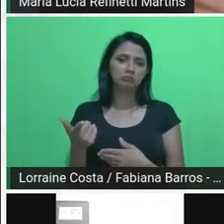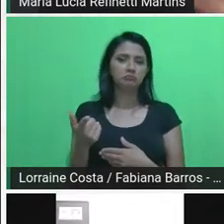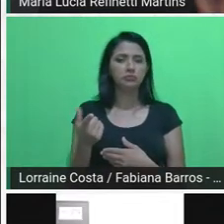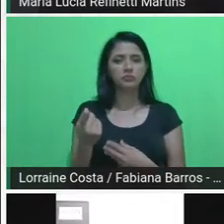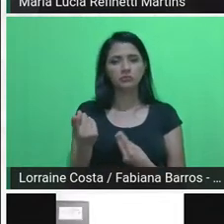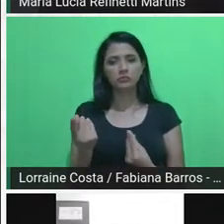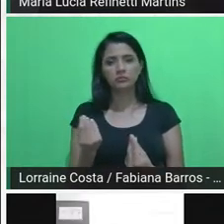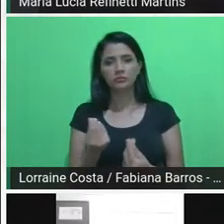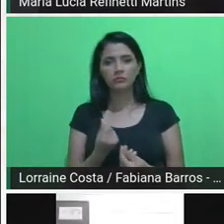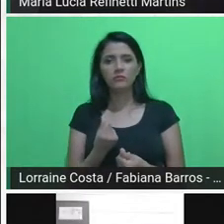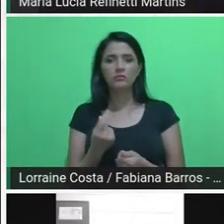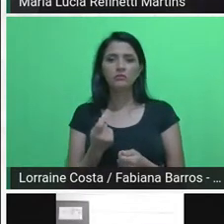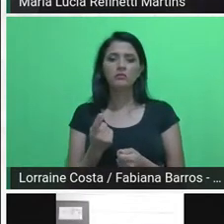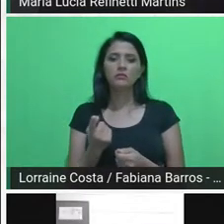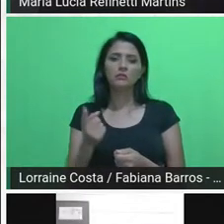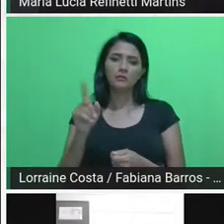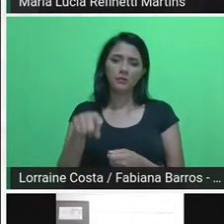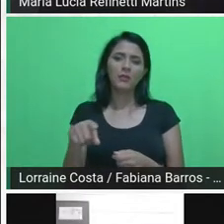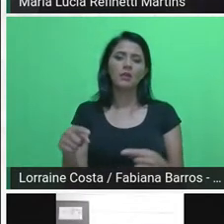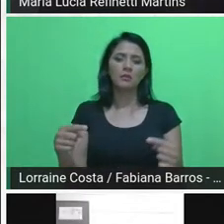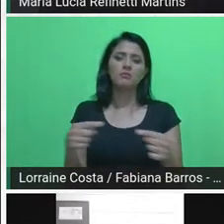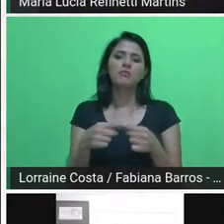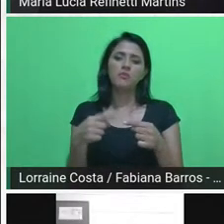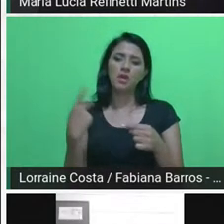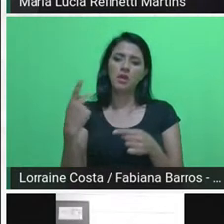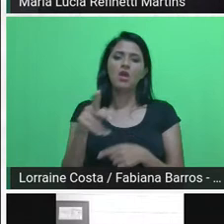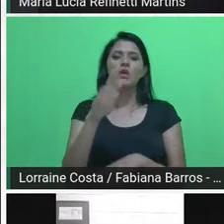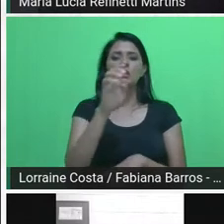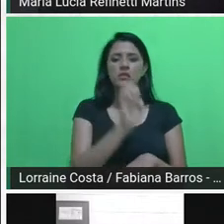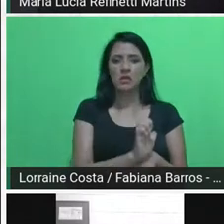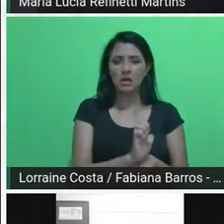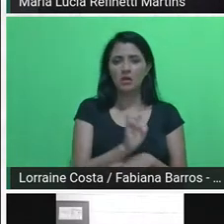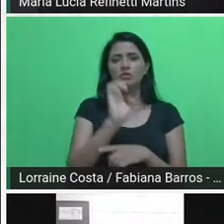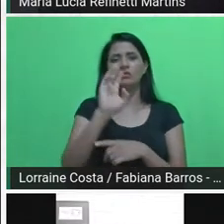caberia também aos estados e municípios